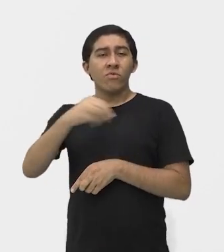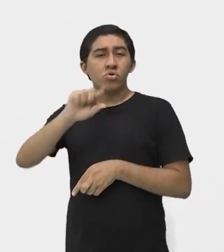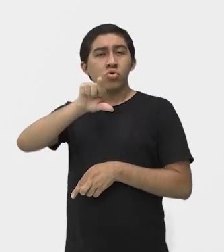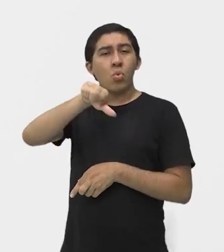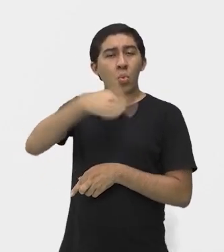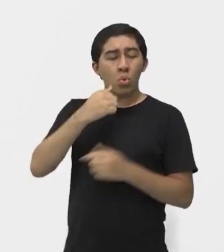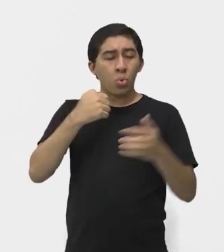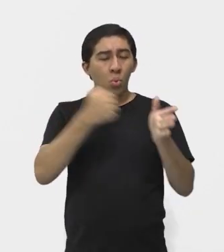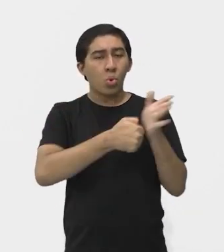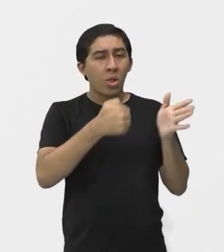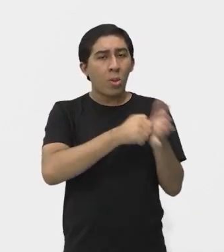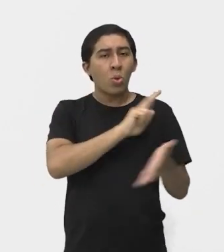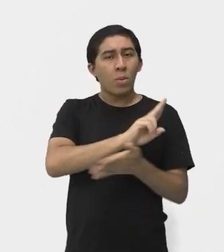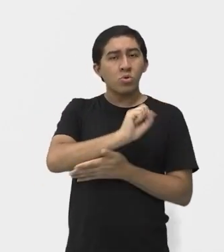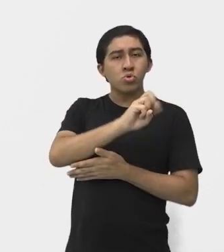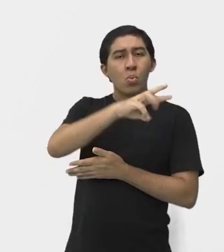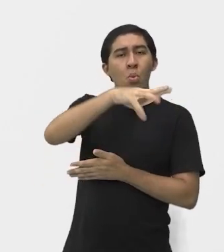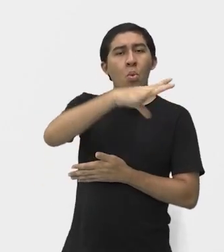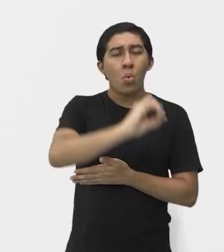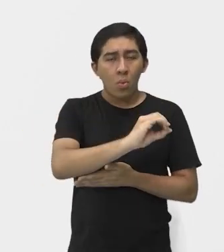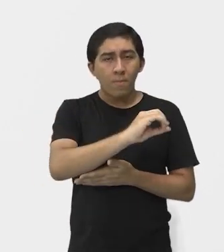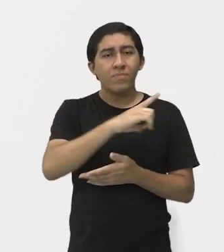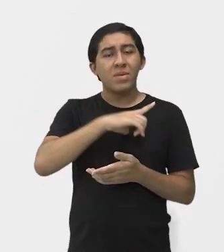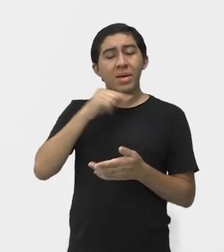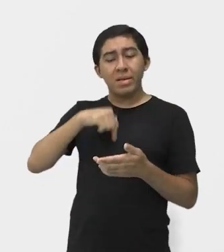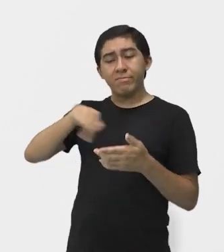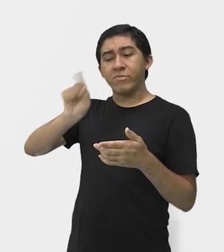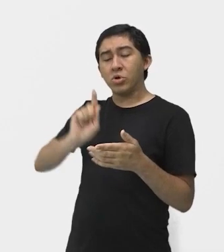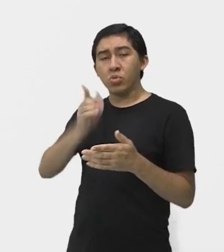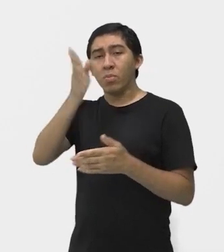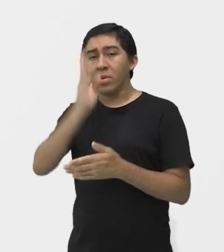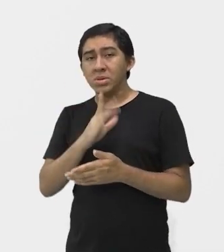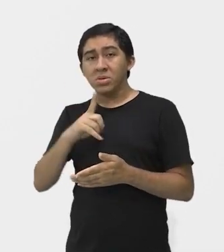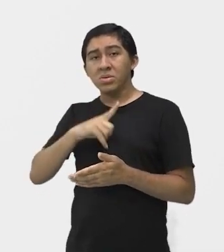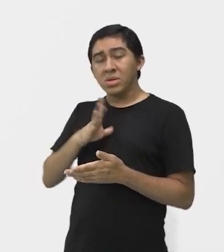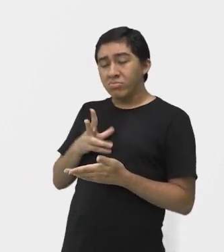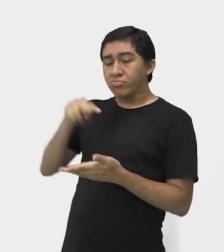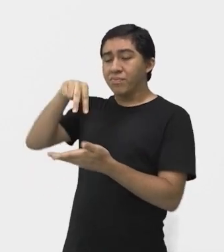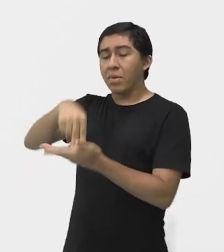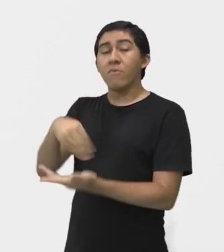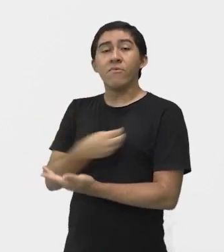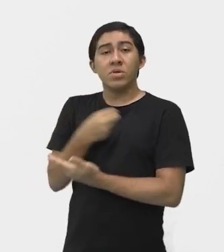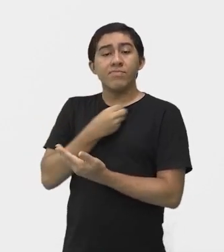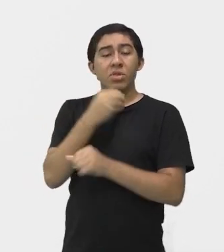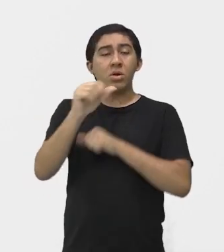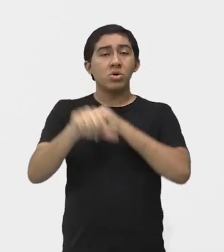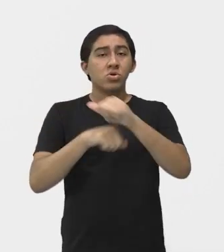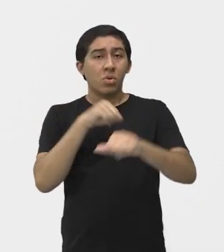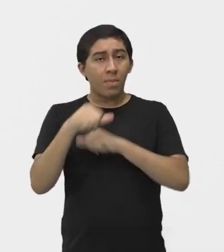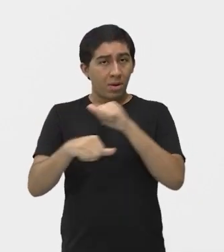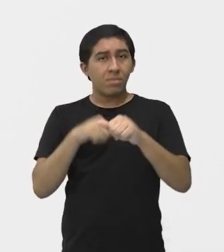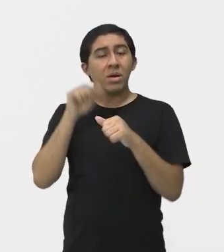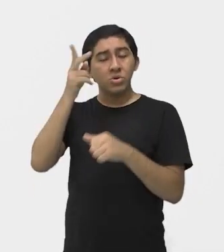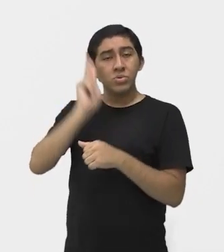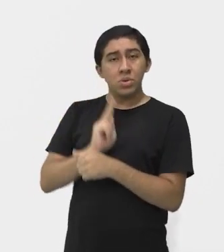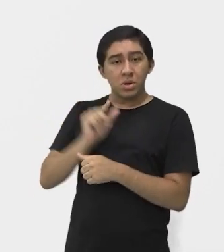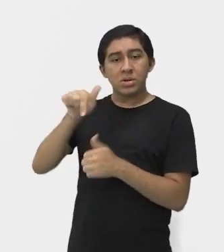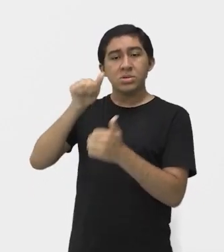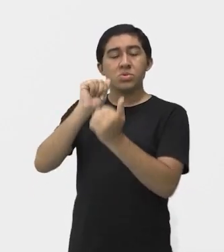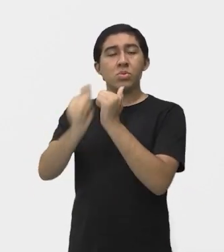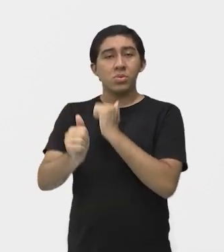sumô, ele desembarcou no Brasil para fincar as suas raízes e mudar aí completamente a história do esporte.